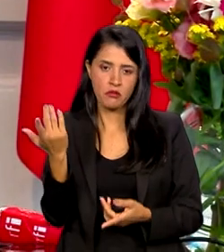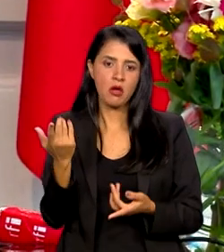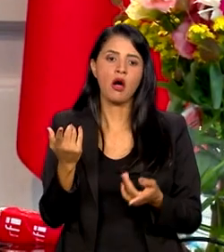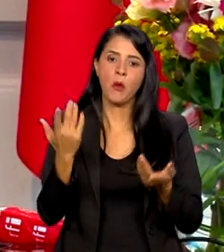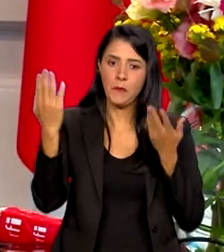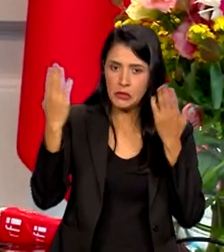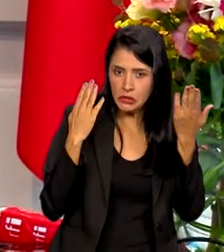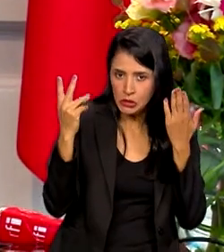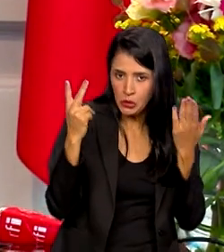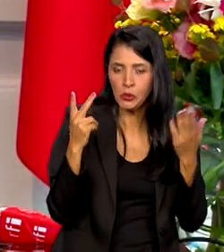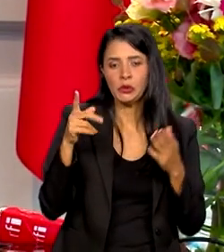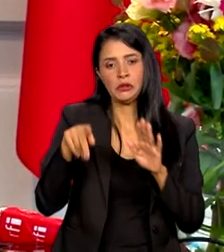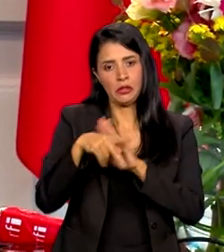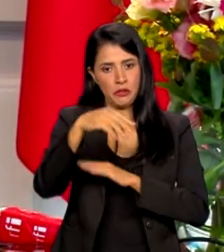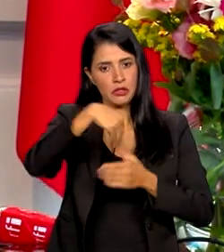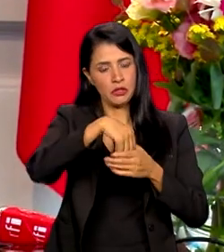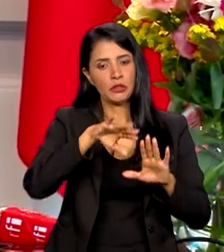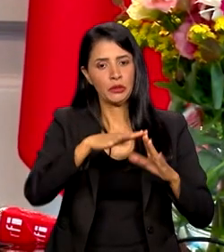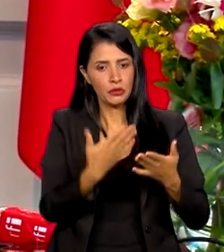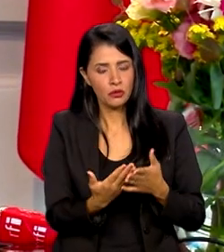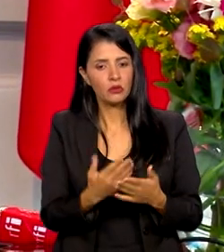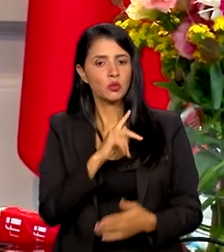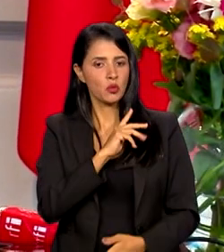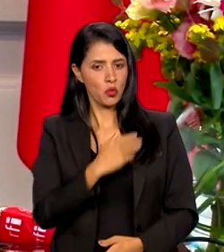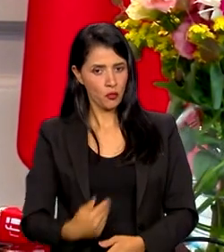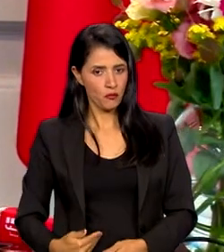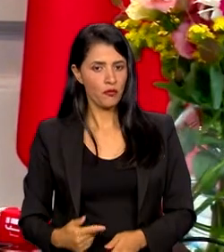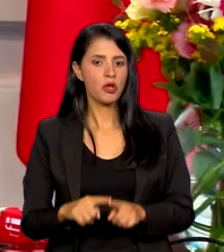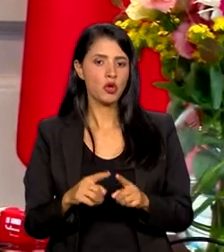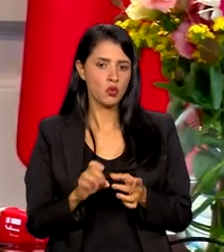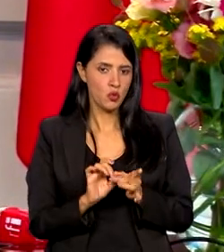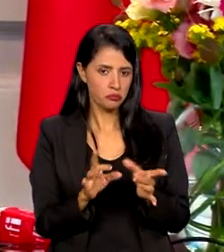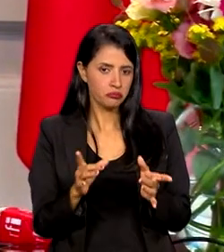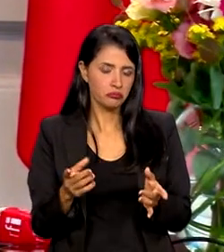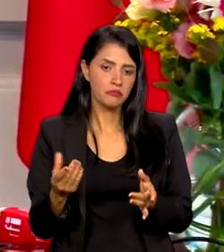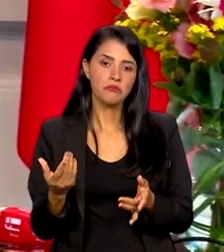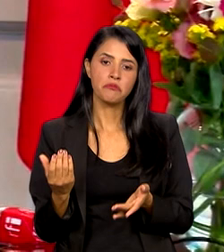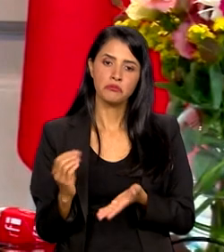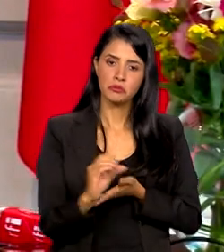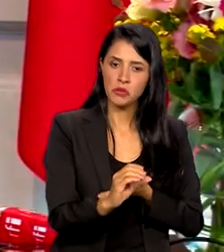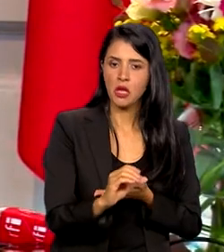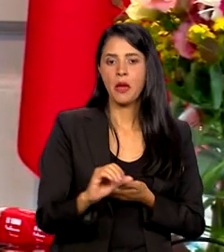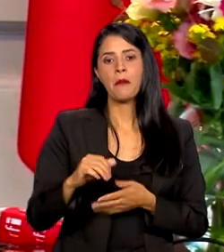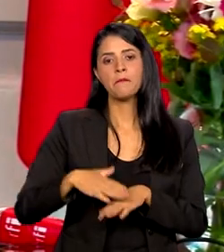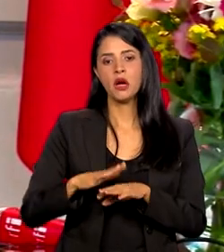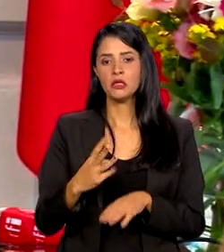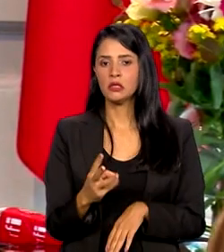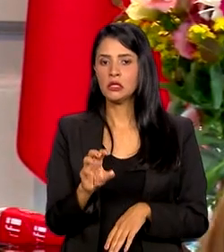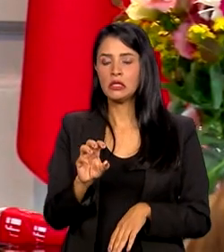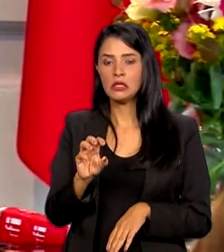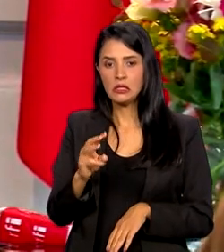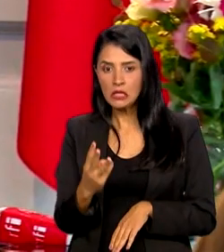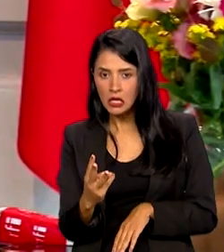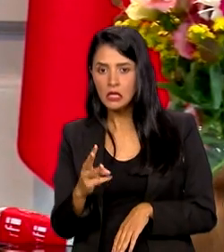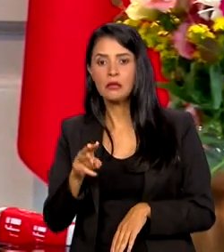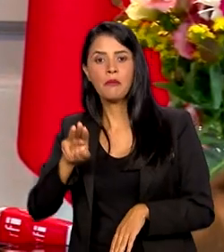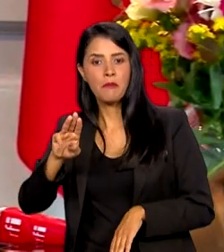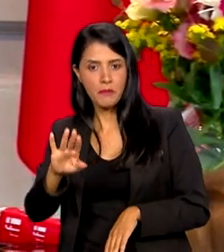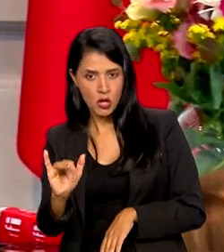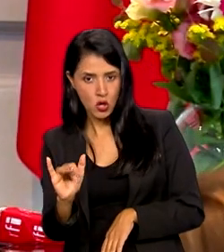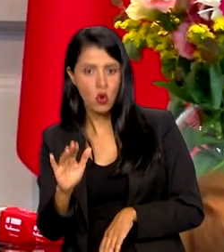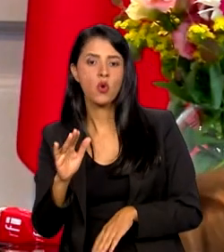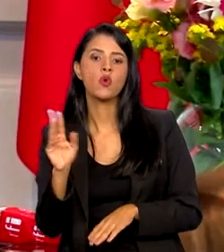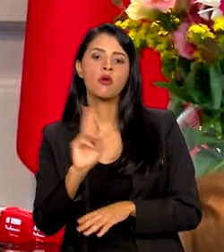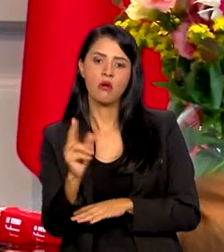escolas, com o governo, inclusive, o presidente Lula, disponibilizou mais de 3 bilhões de reais para que a possa ter infraestrutura para as